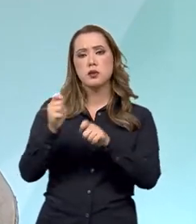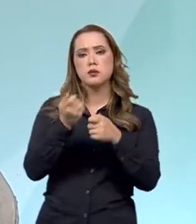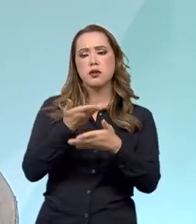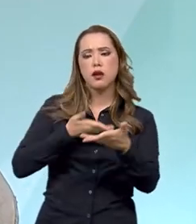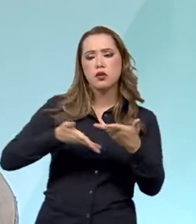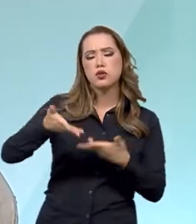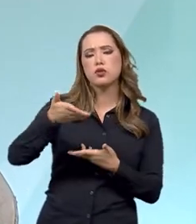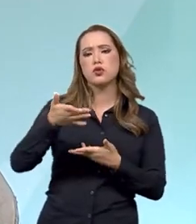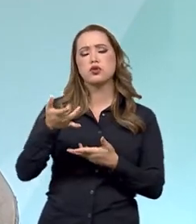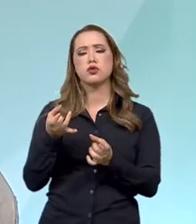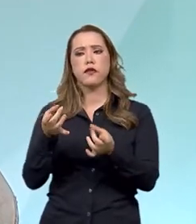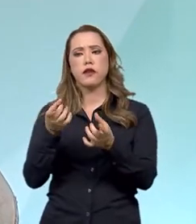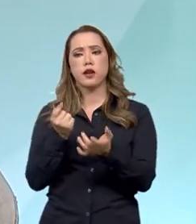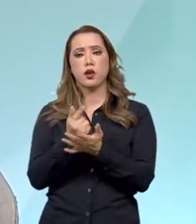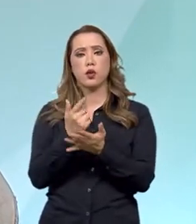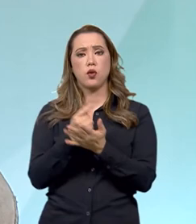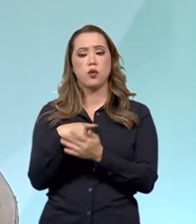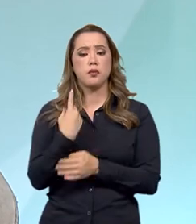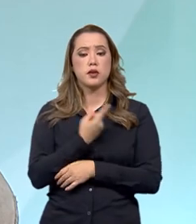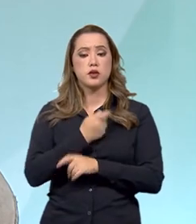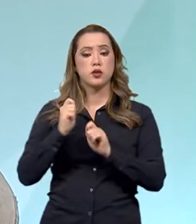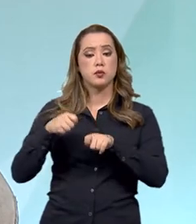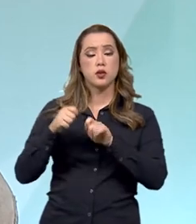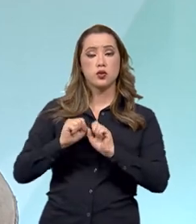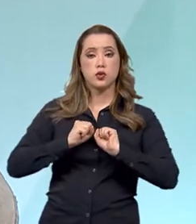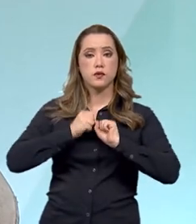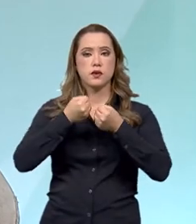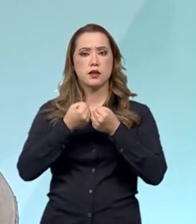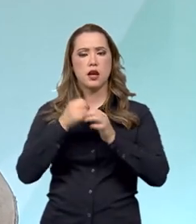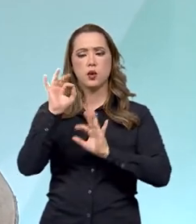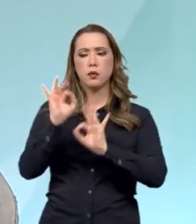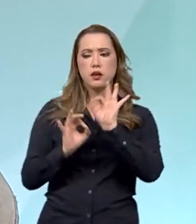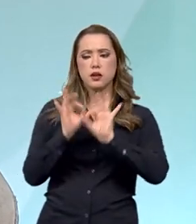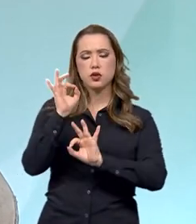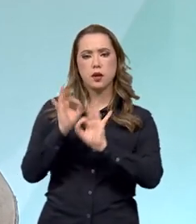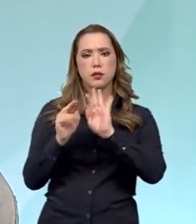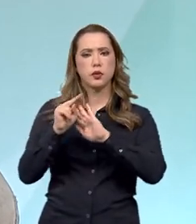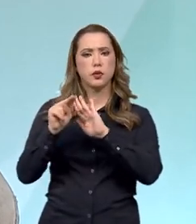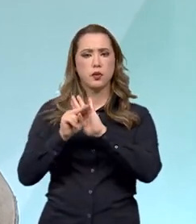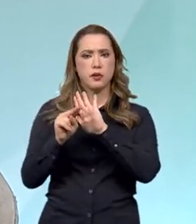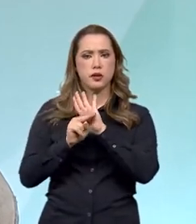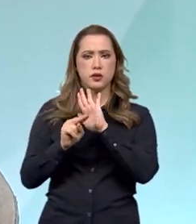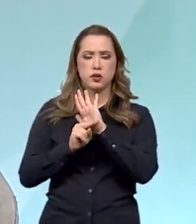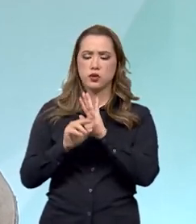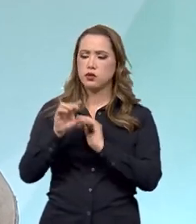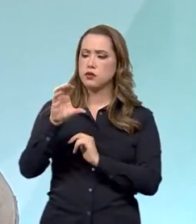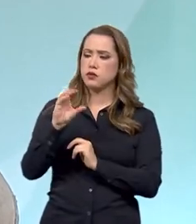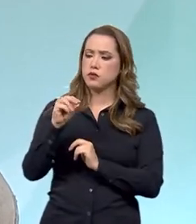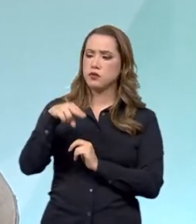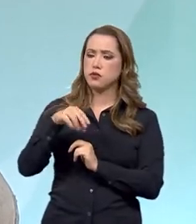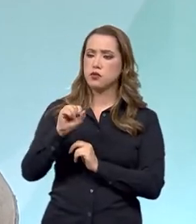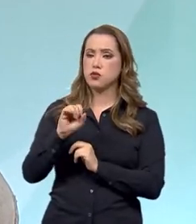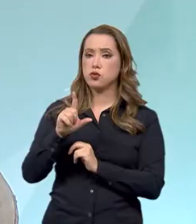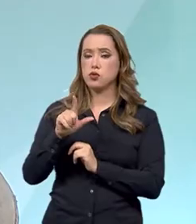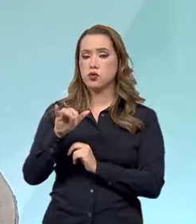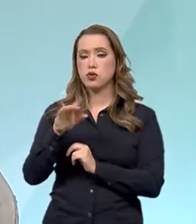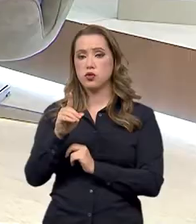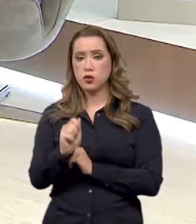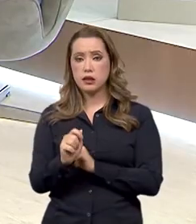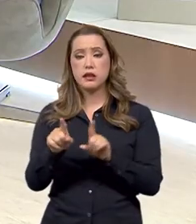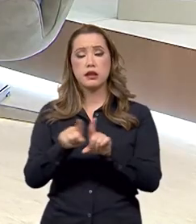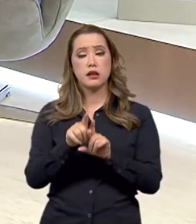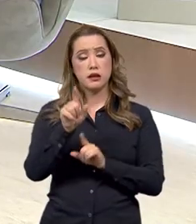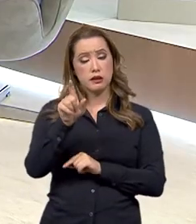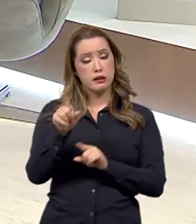E a gente tem que esforçar, tanto no plano normativo, que é o Consolida, como também na relação com o contribuinte, que é o Confia.